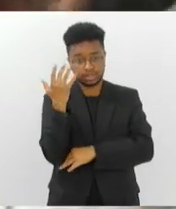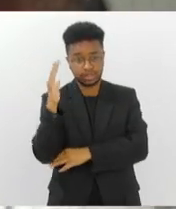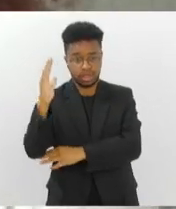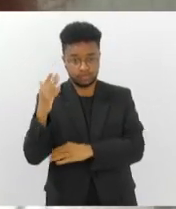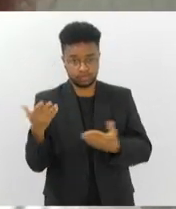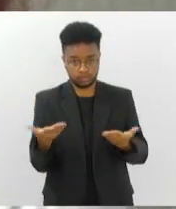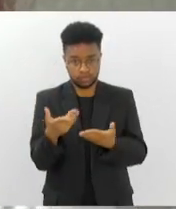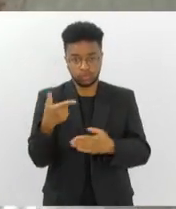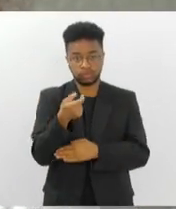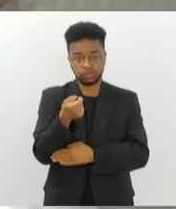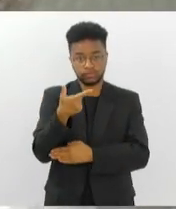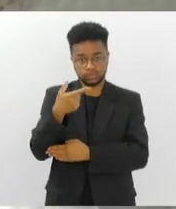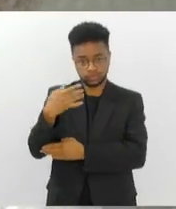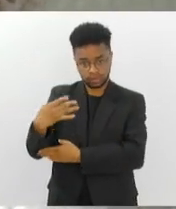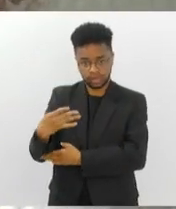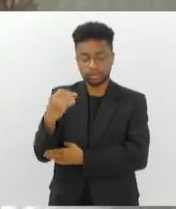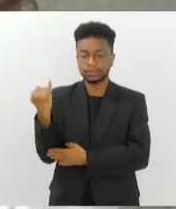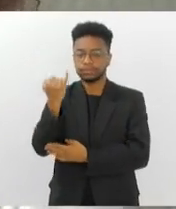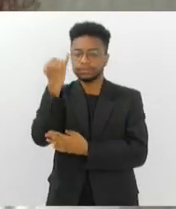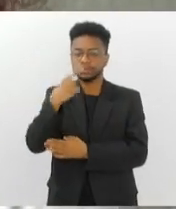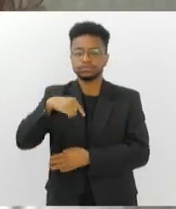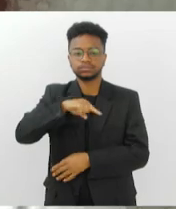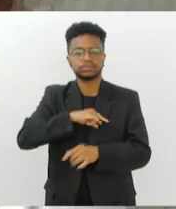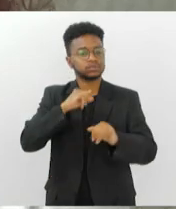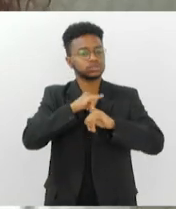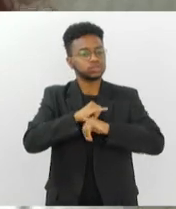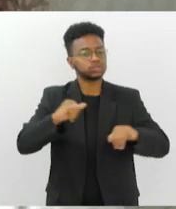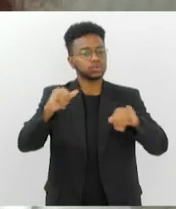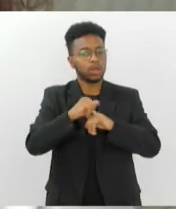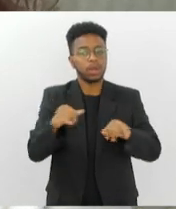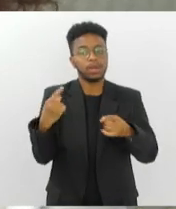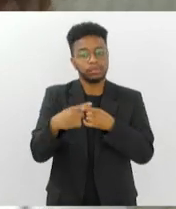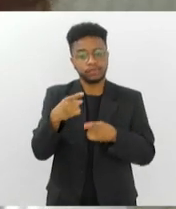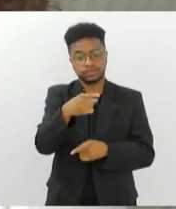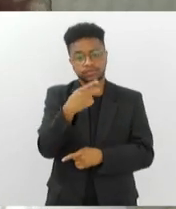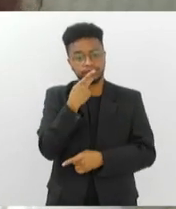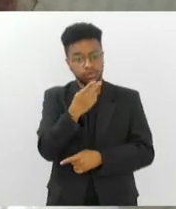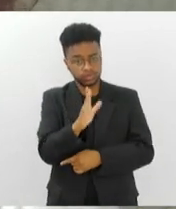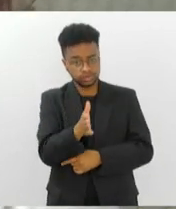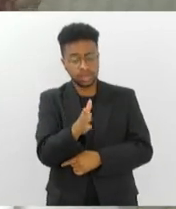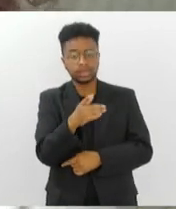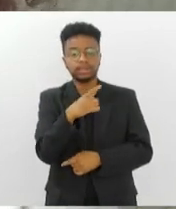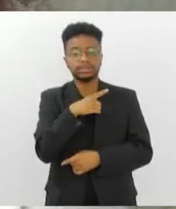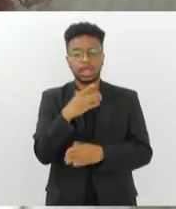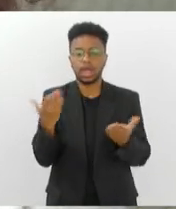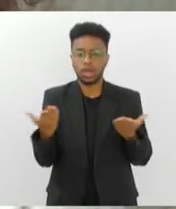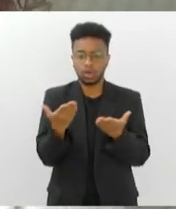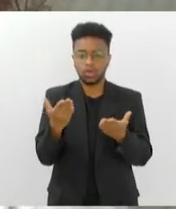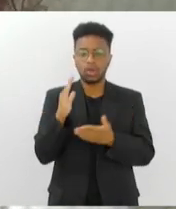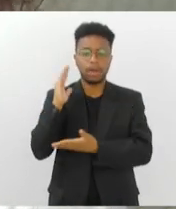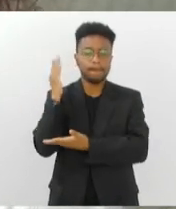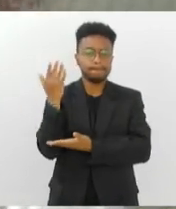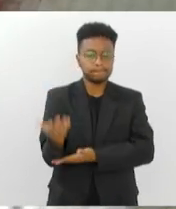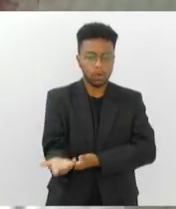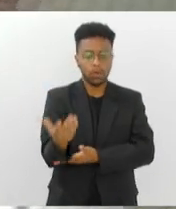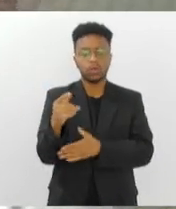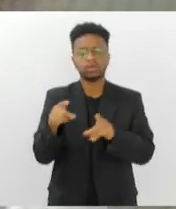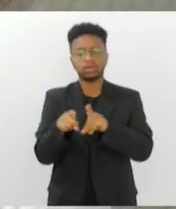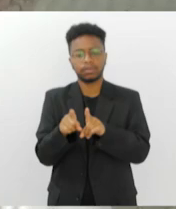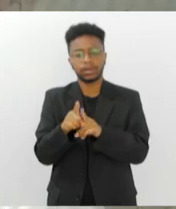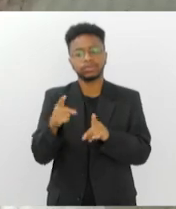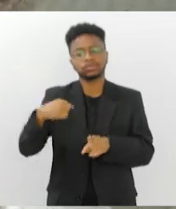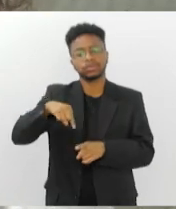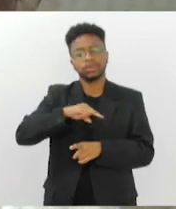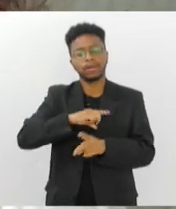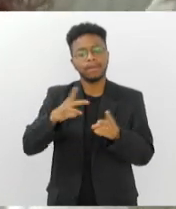ano, né? É muito importante a gente falar sobre isso. Que a gente está tendo, como você mesmo falou, uma alta taxa de desmatamento. Nós vimos,